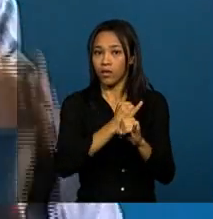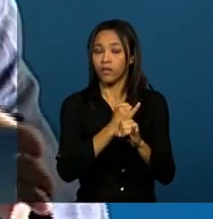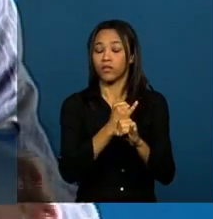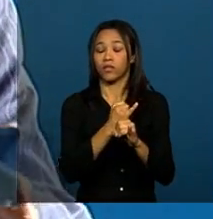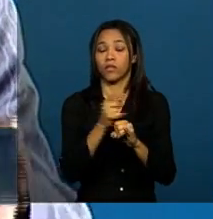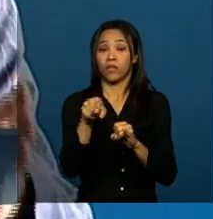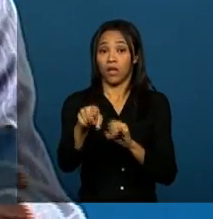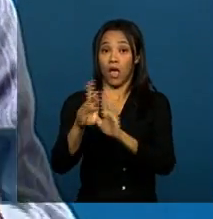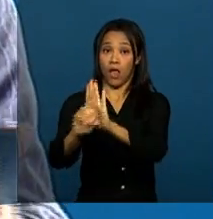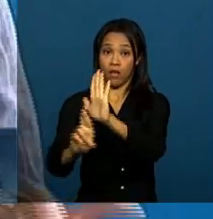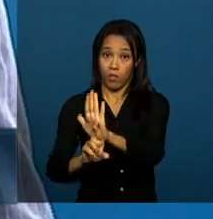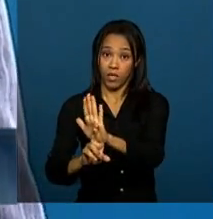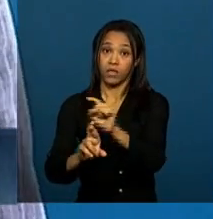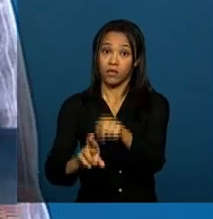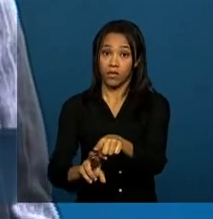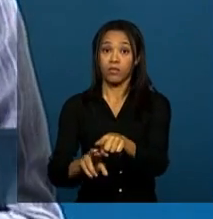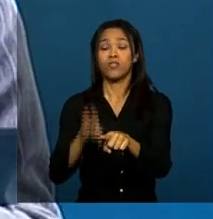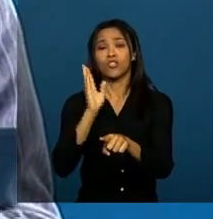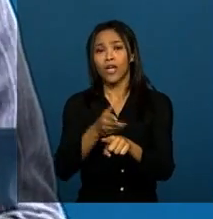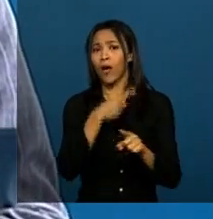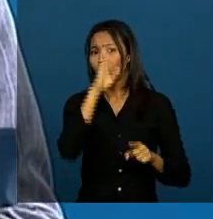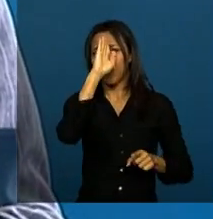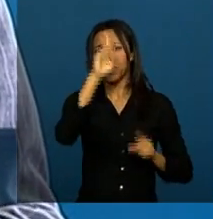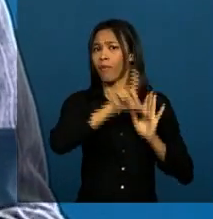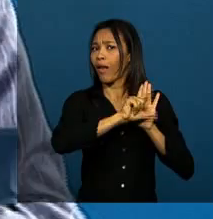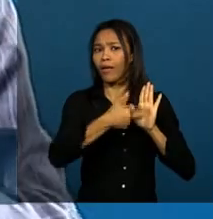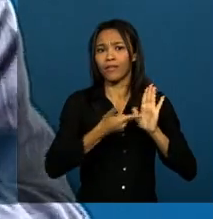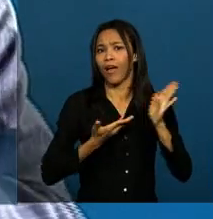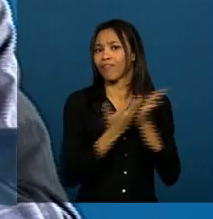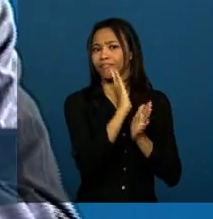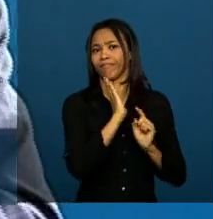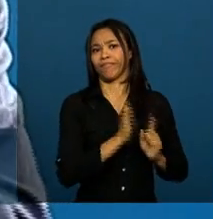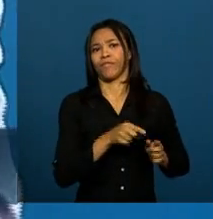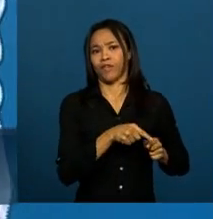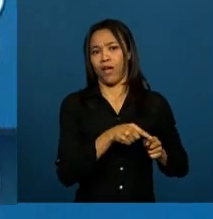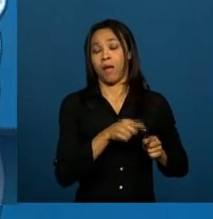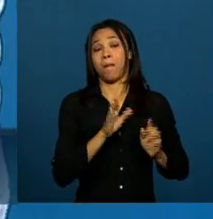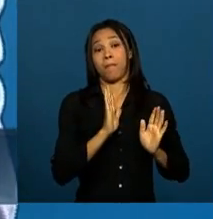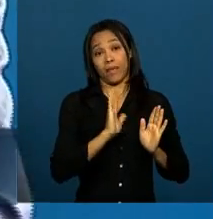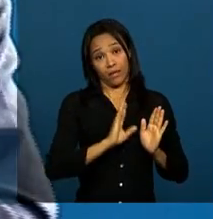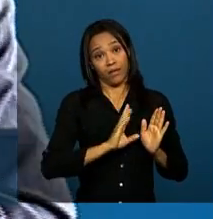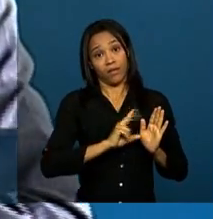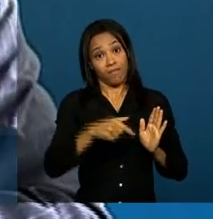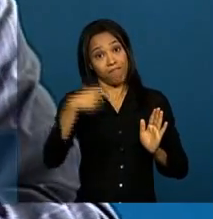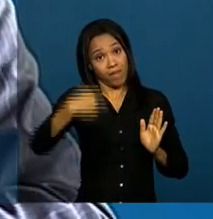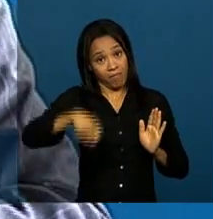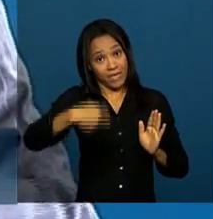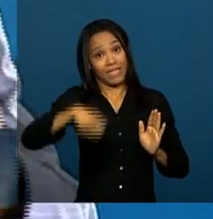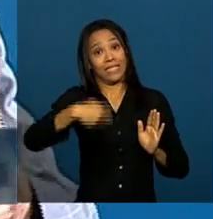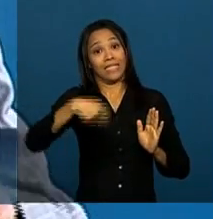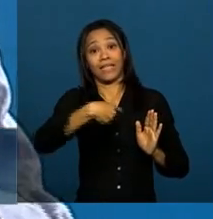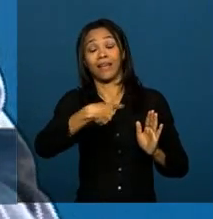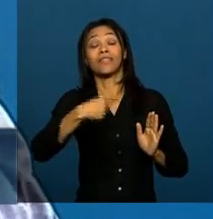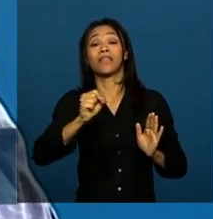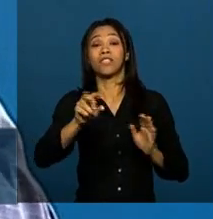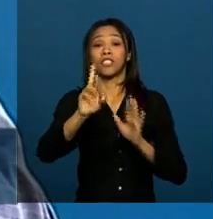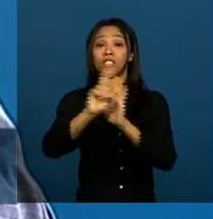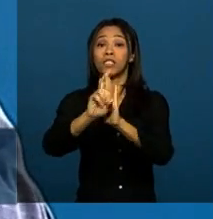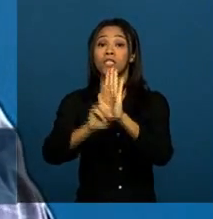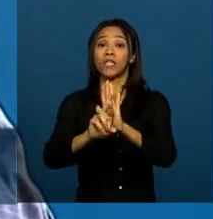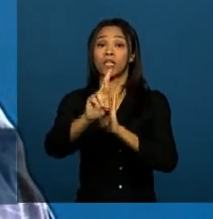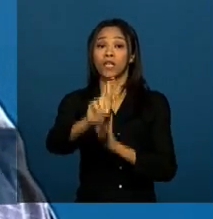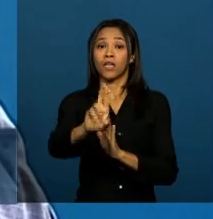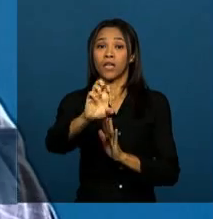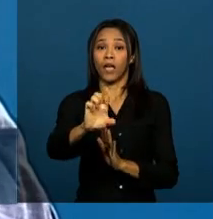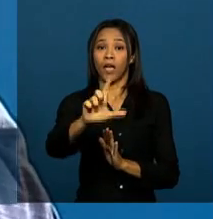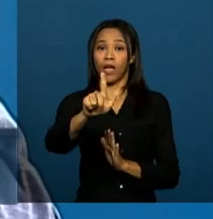o fundamental já está aprovado, mas evidentemente que o fundamental vai precisar da regulamentação para que ele de fato se